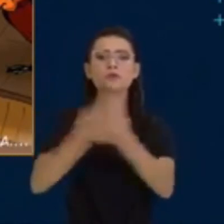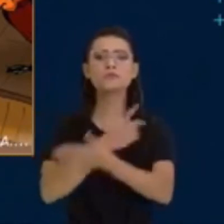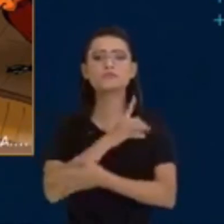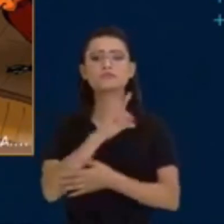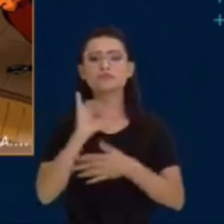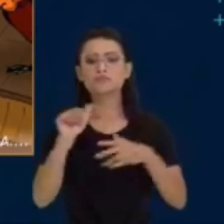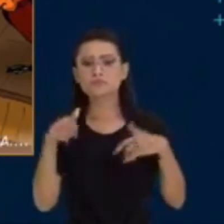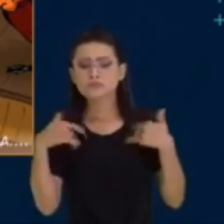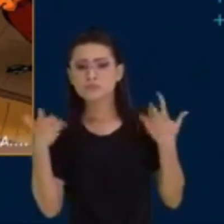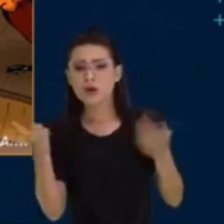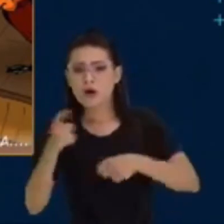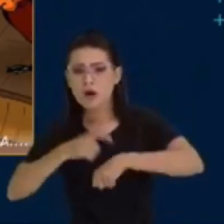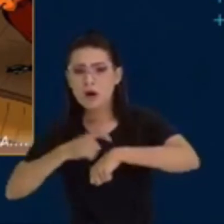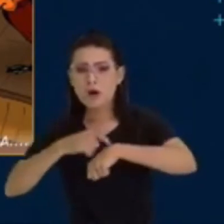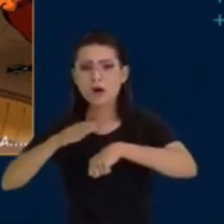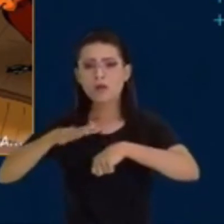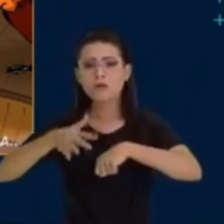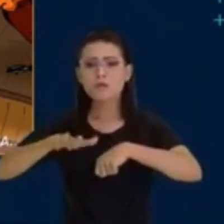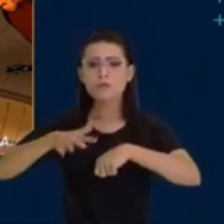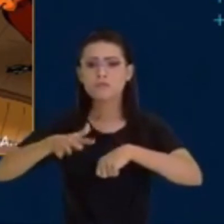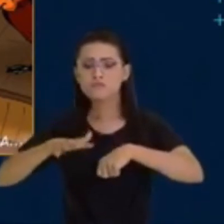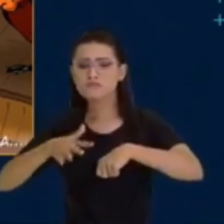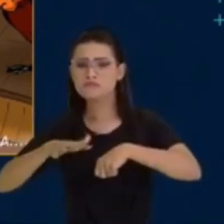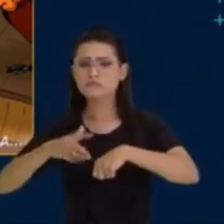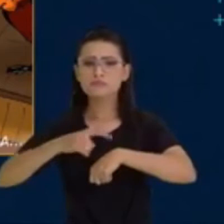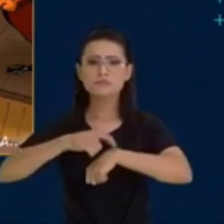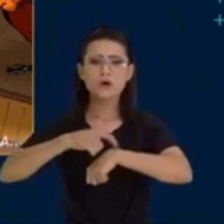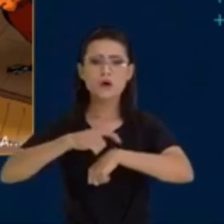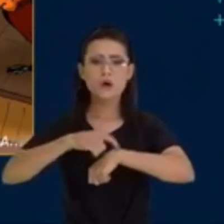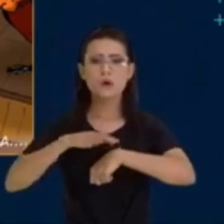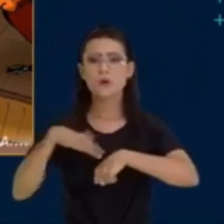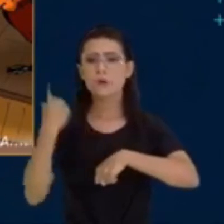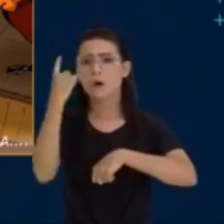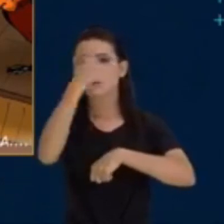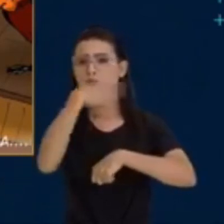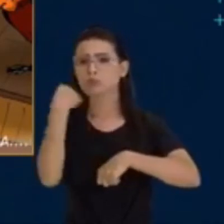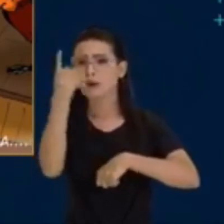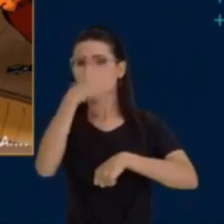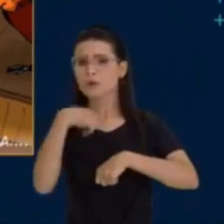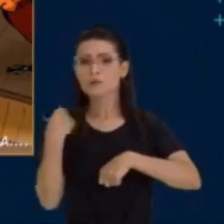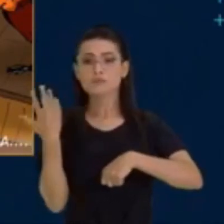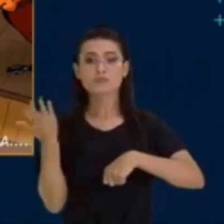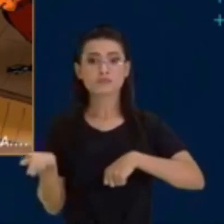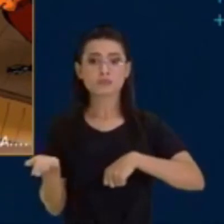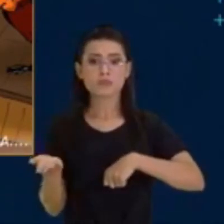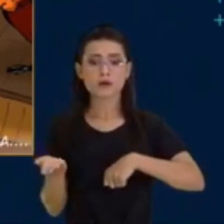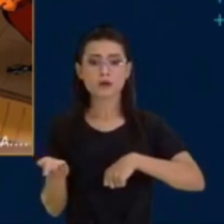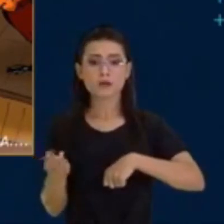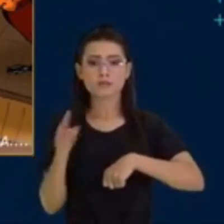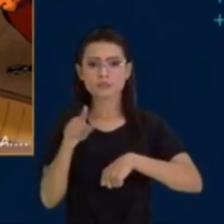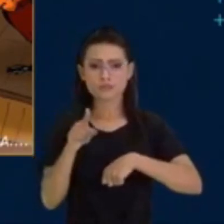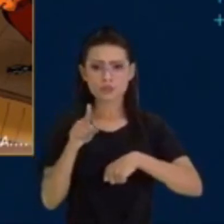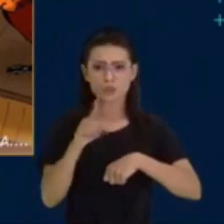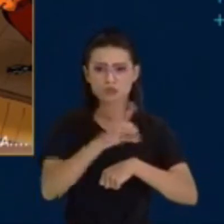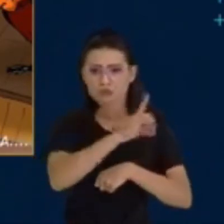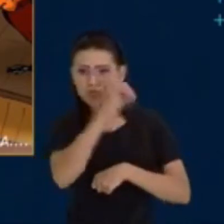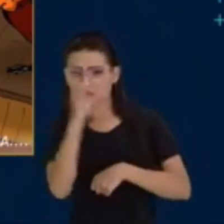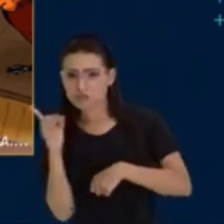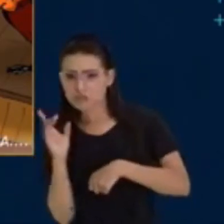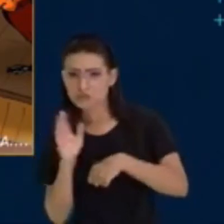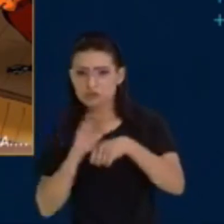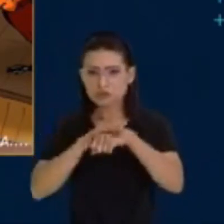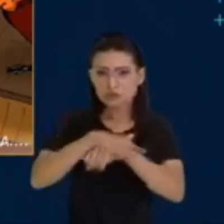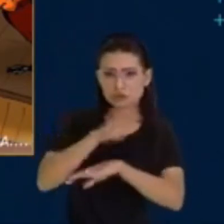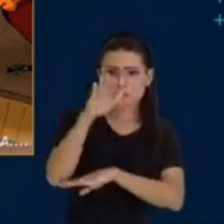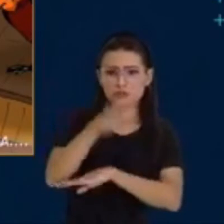horas, mais ou menos, do dia aconteceu isso? Dá para nós percebermos que estava escuro. Até a